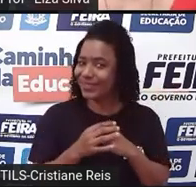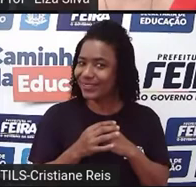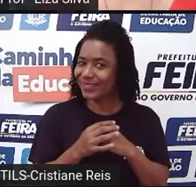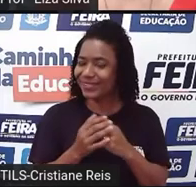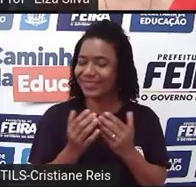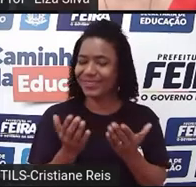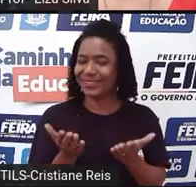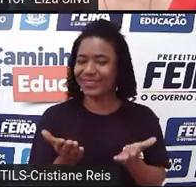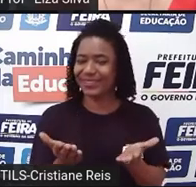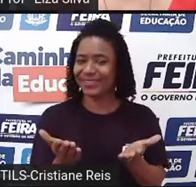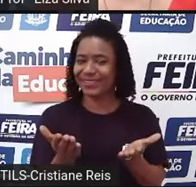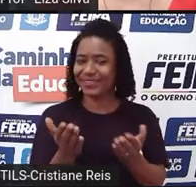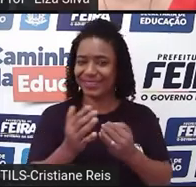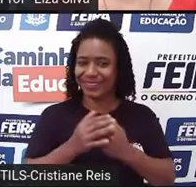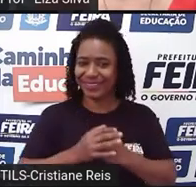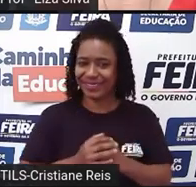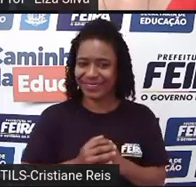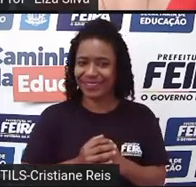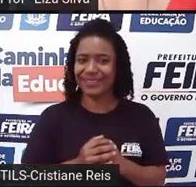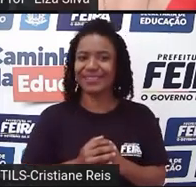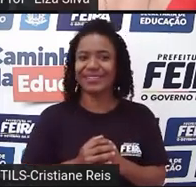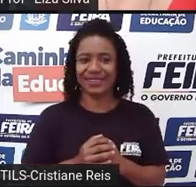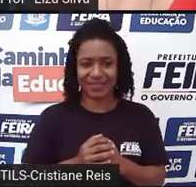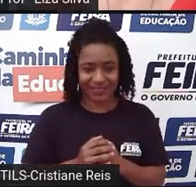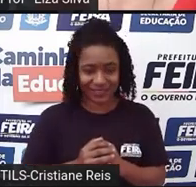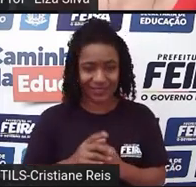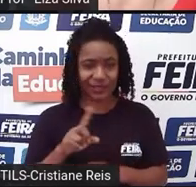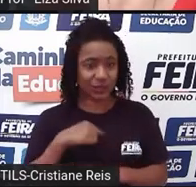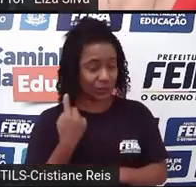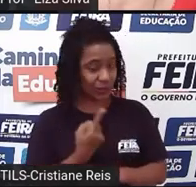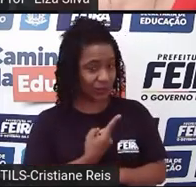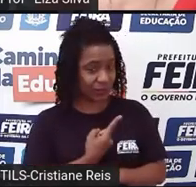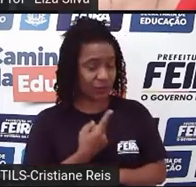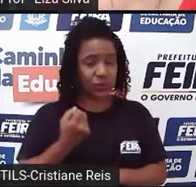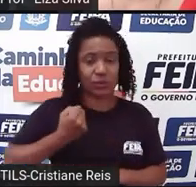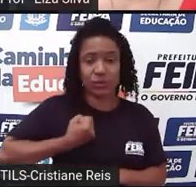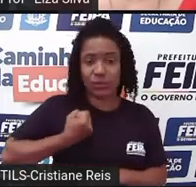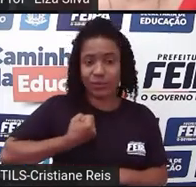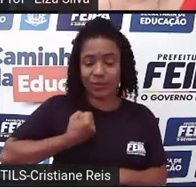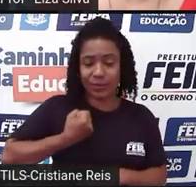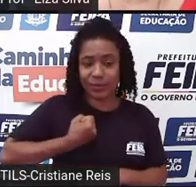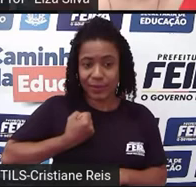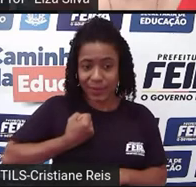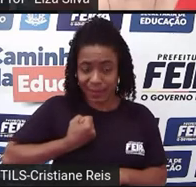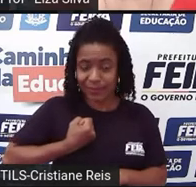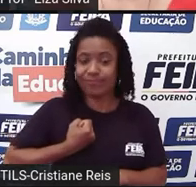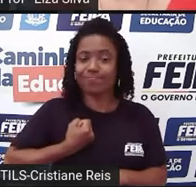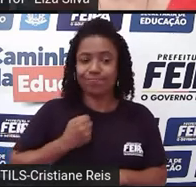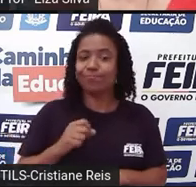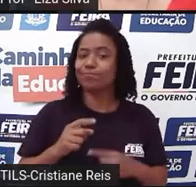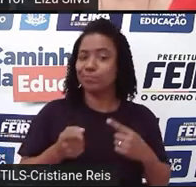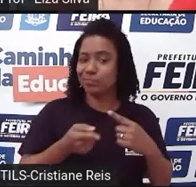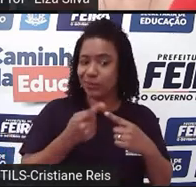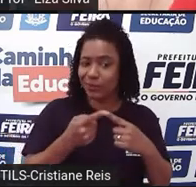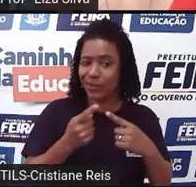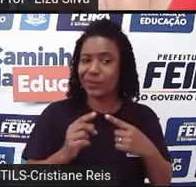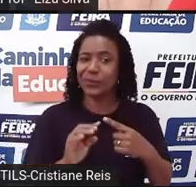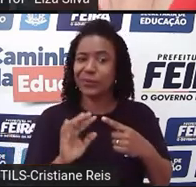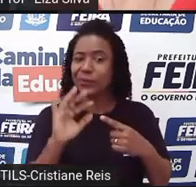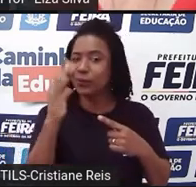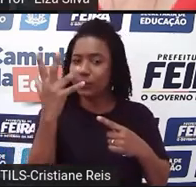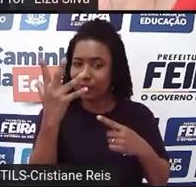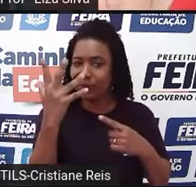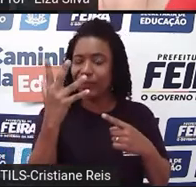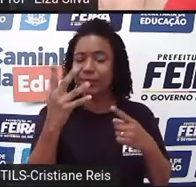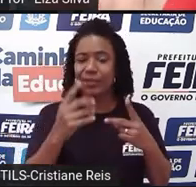or according to the short story. Então nós vamos numerar as ações que aconteceram no conto, na